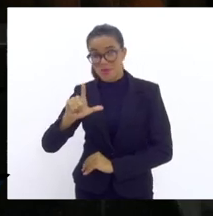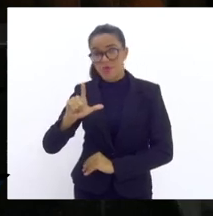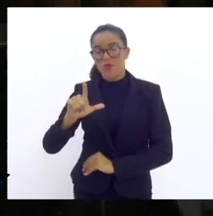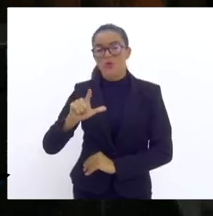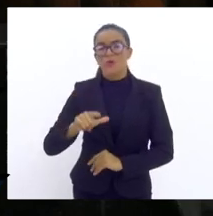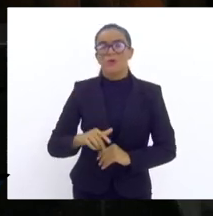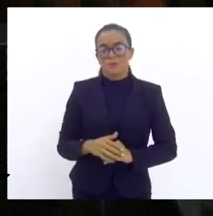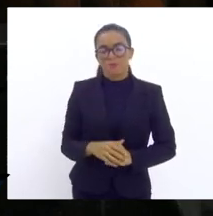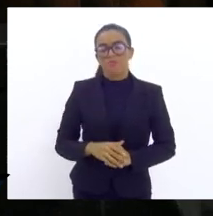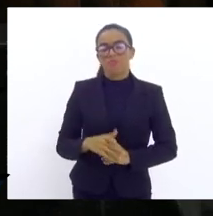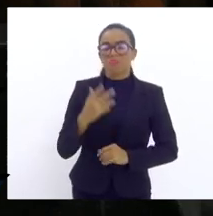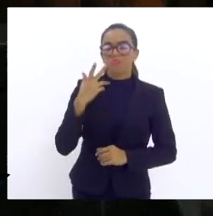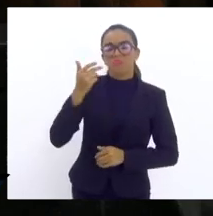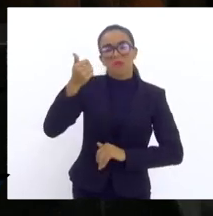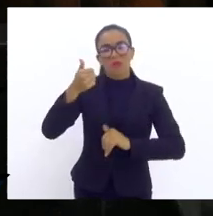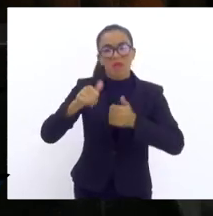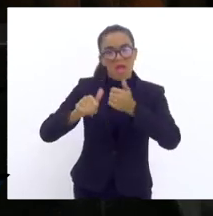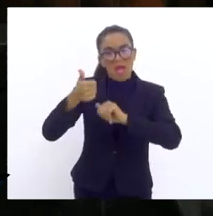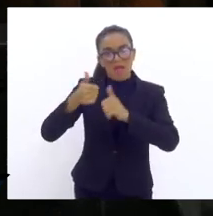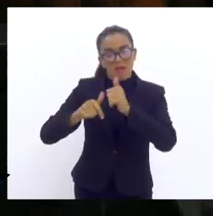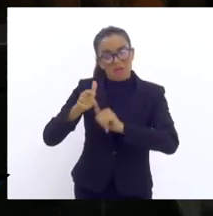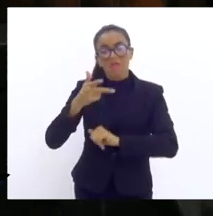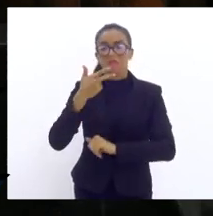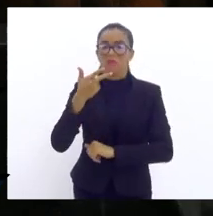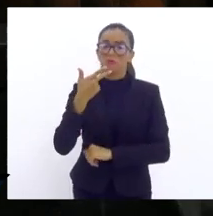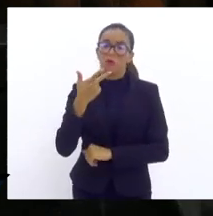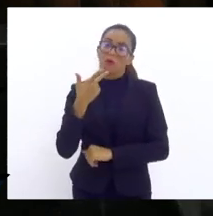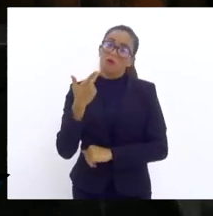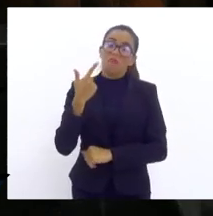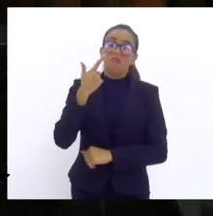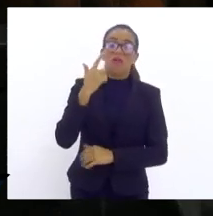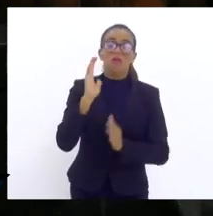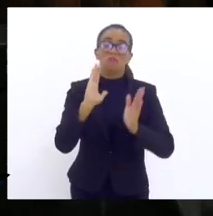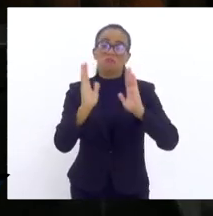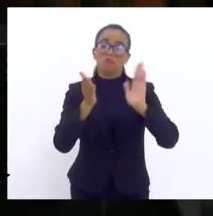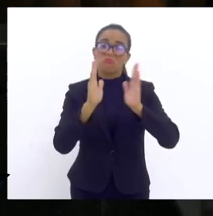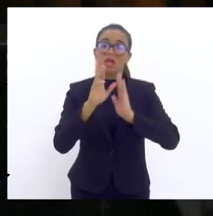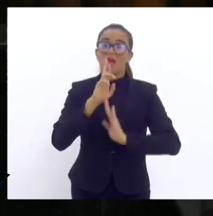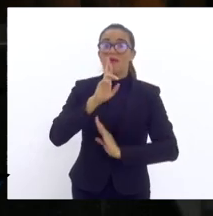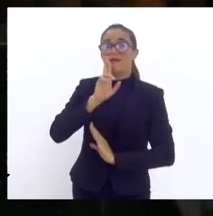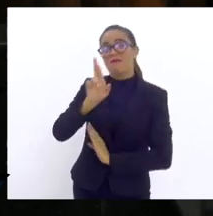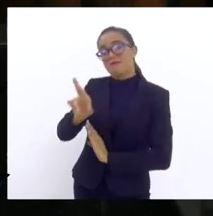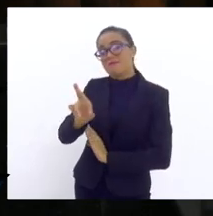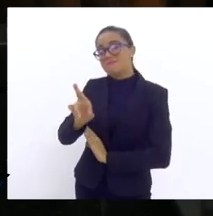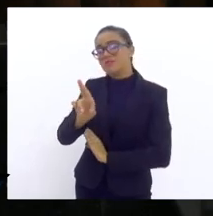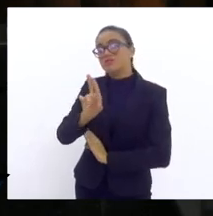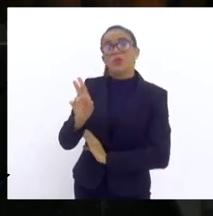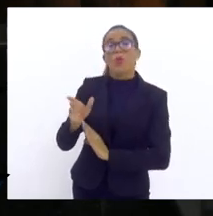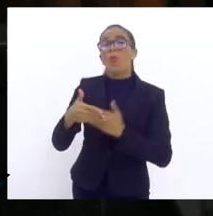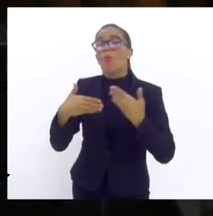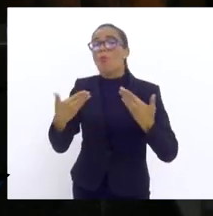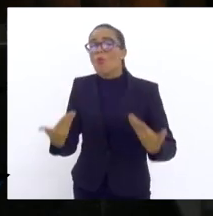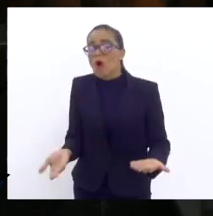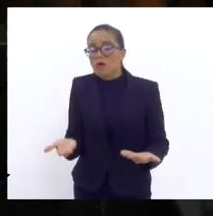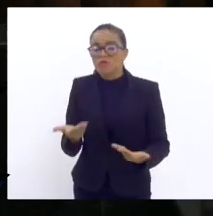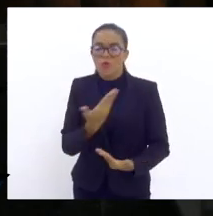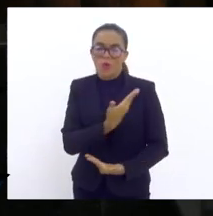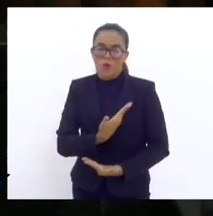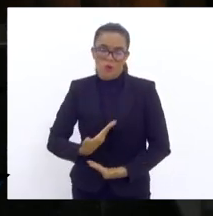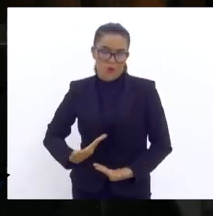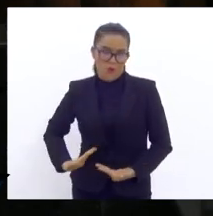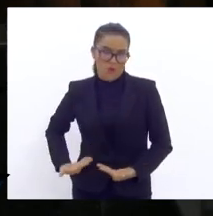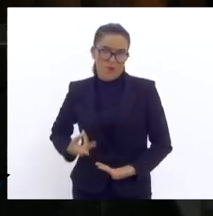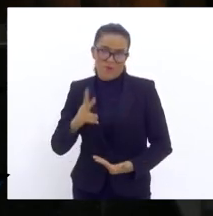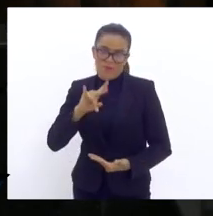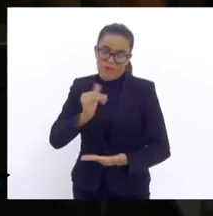possamos ter uma resposta quando é que o governo vai regulamentar tal matéria